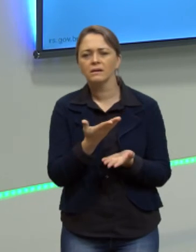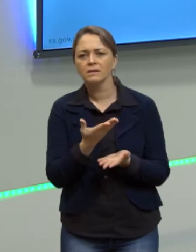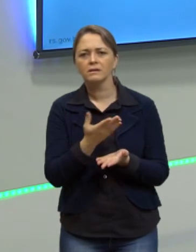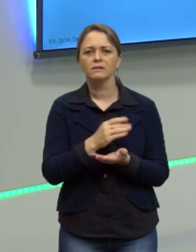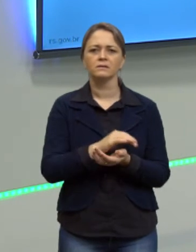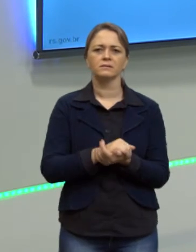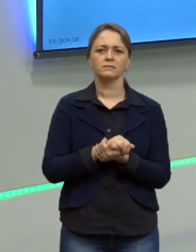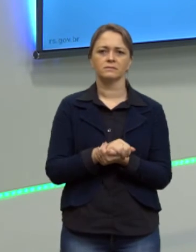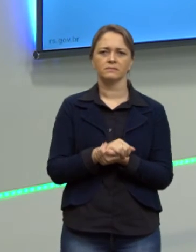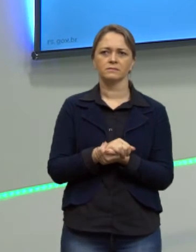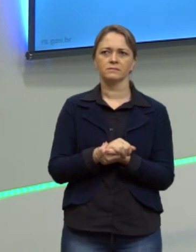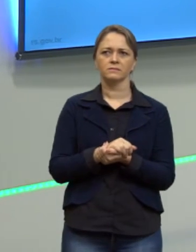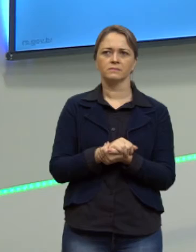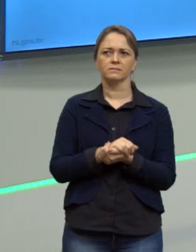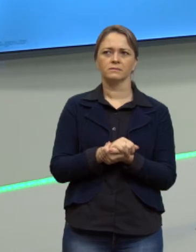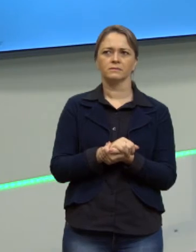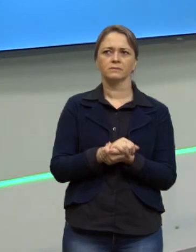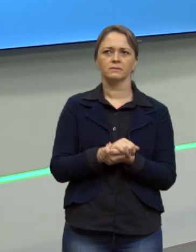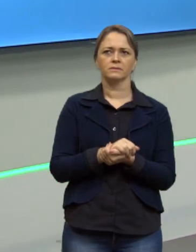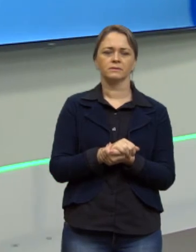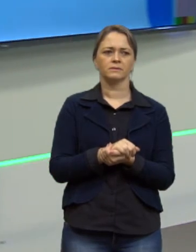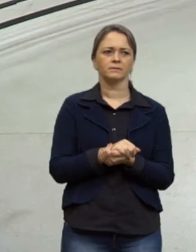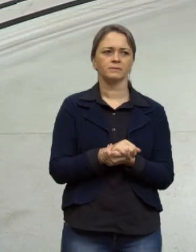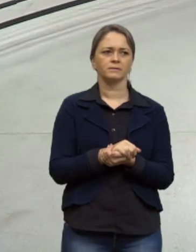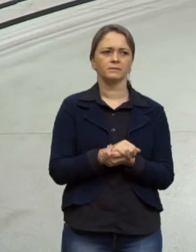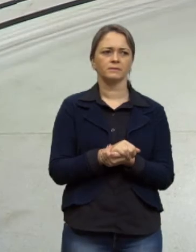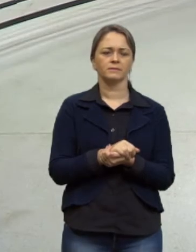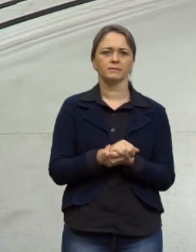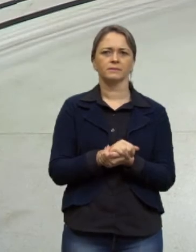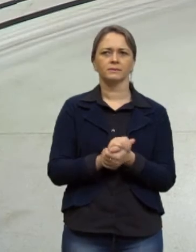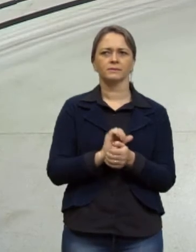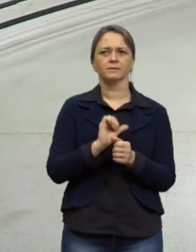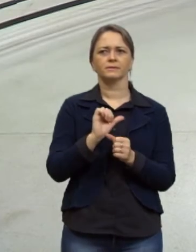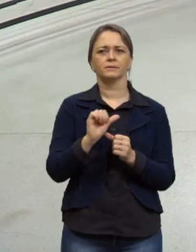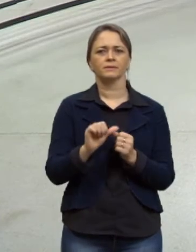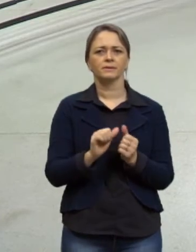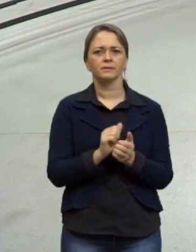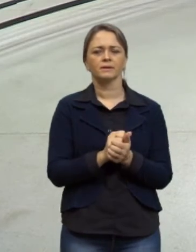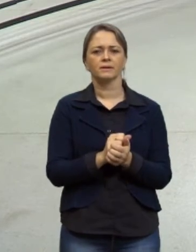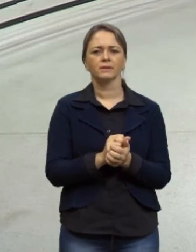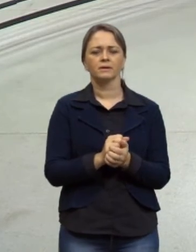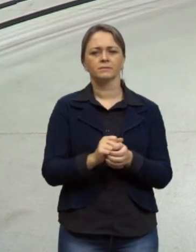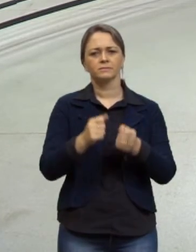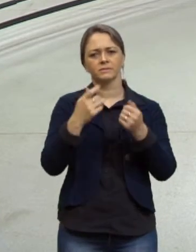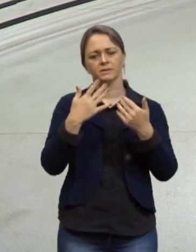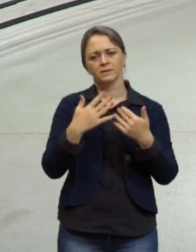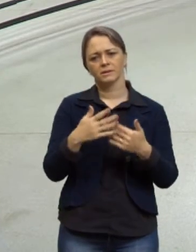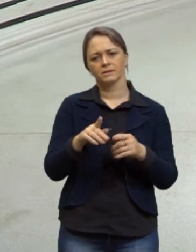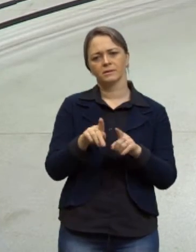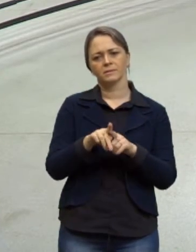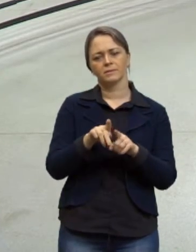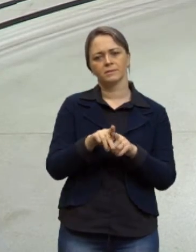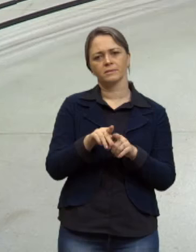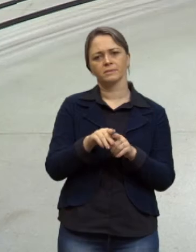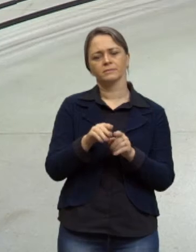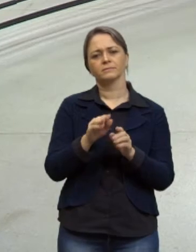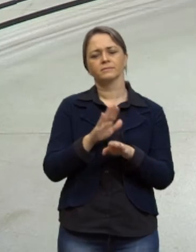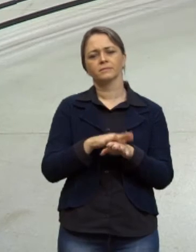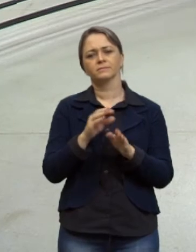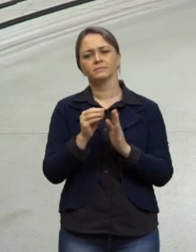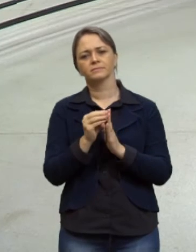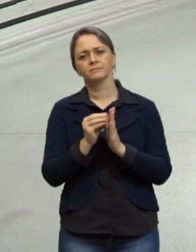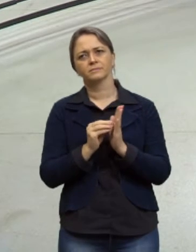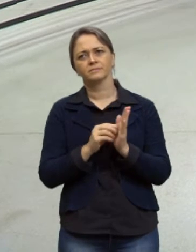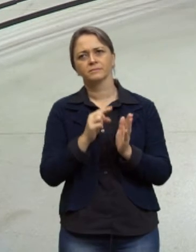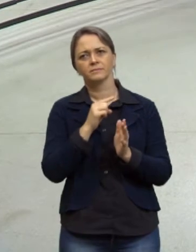eu vou pedir para passar porque eu estou controlando o tempo aqui e eu quero trabalhar com vocês ainda um assunto que vem adiante certo?